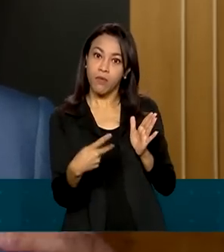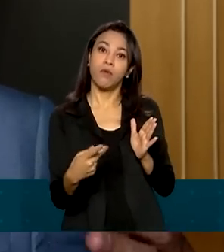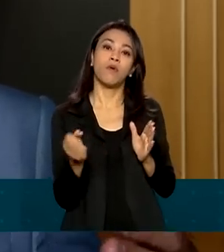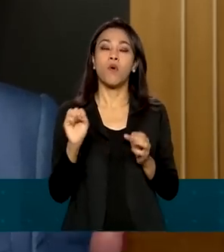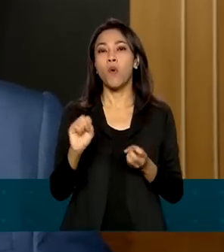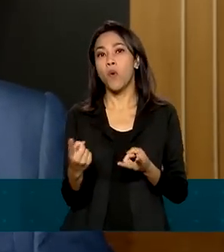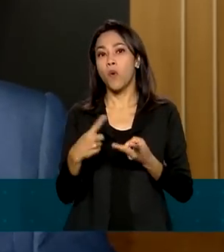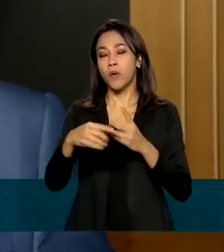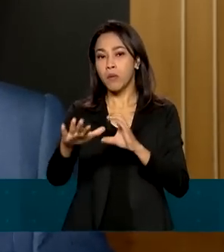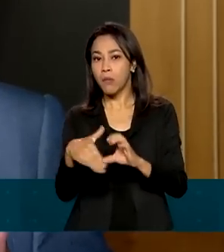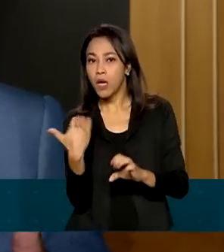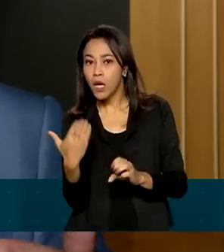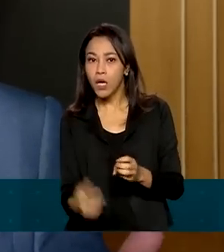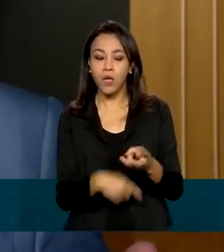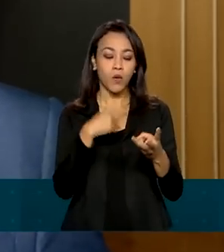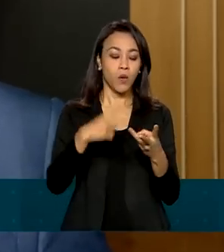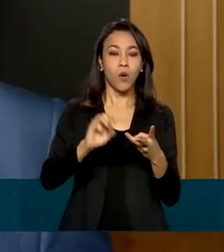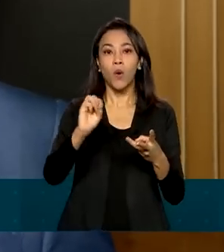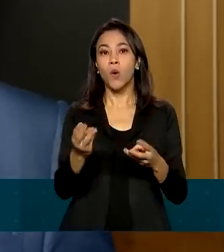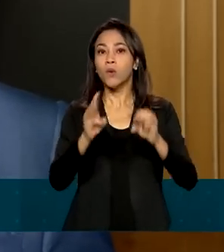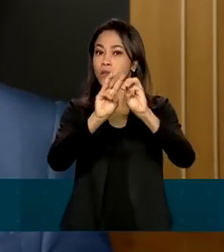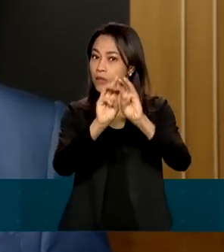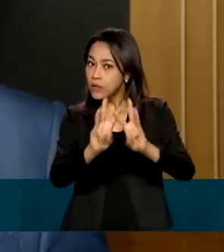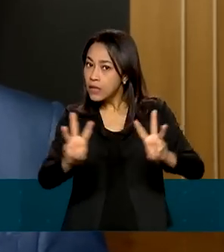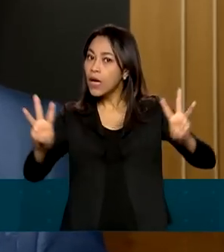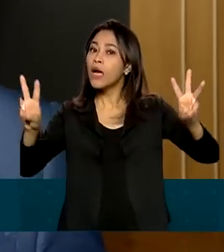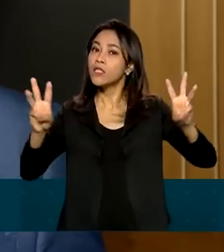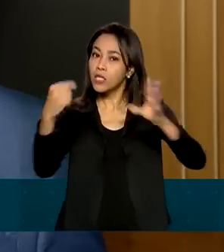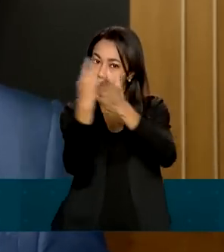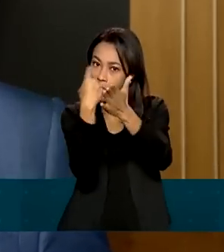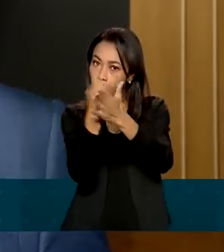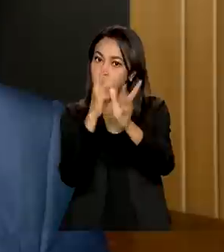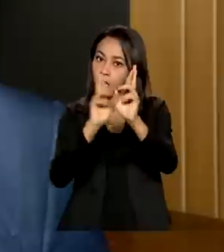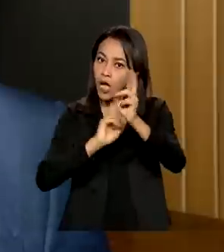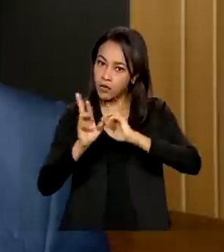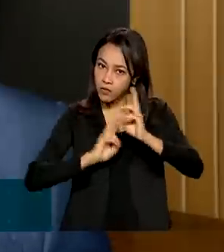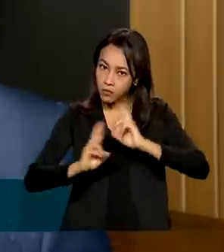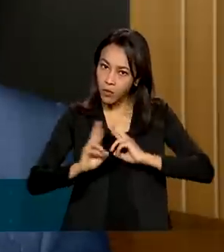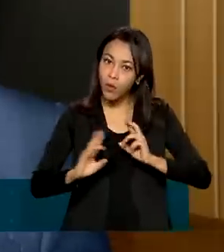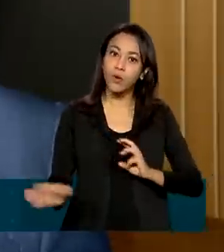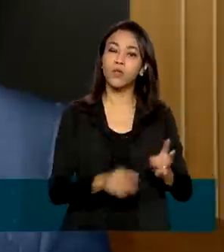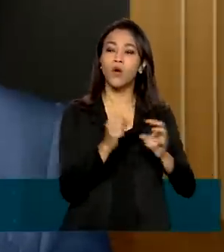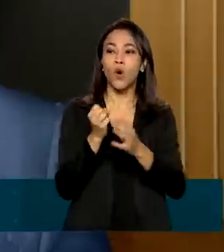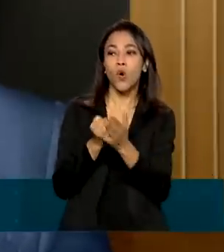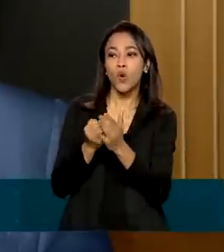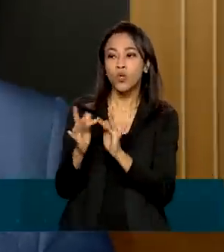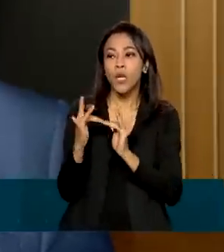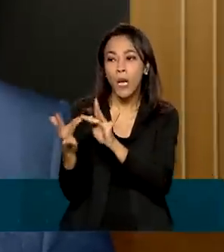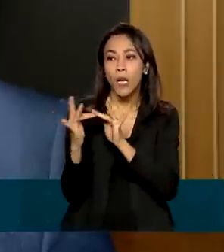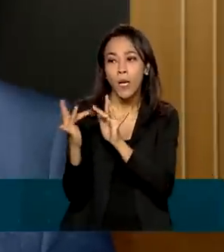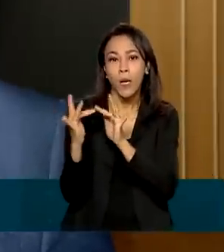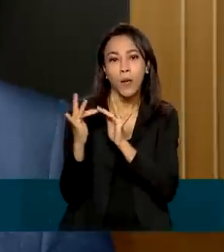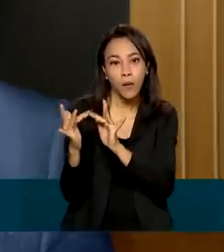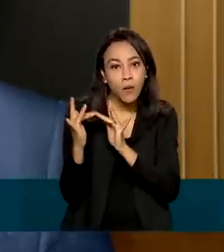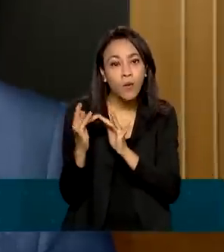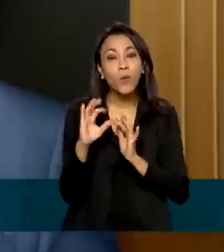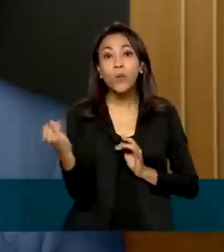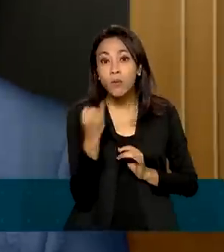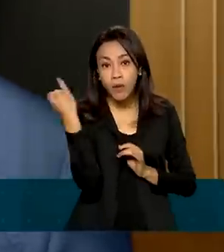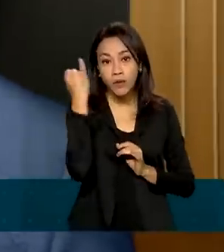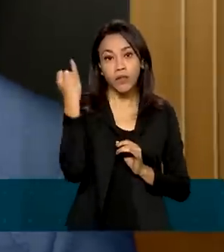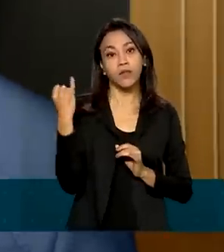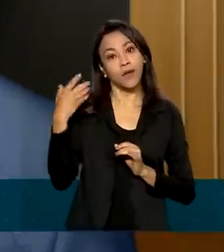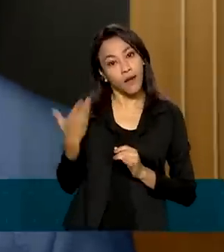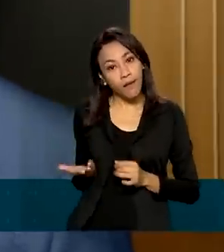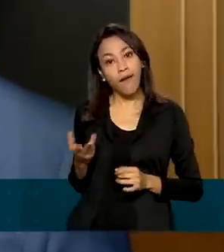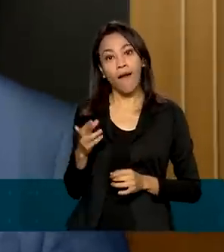por e-mail, seja no site com perguntas e respostas, com chat em tempo real. O importante é que a Receita